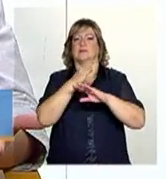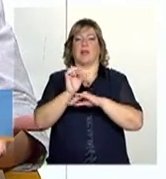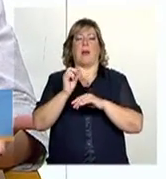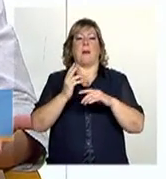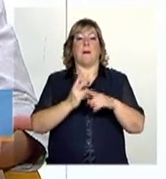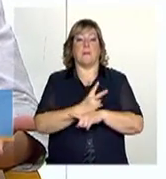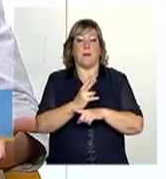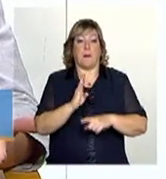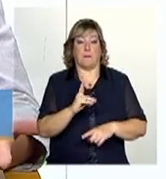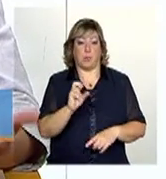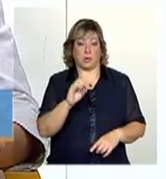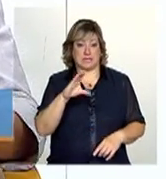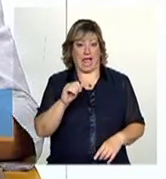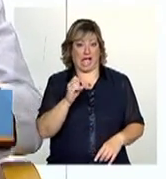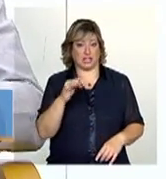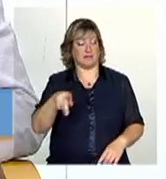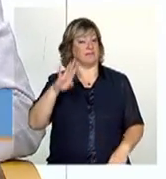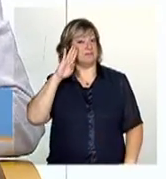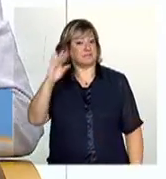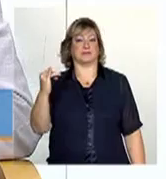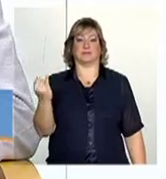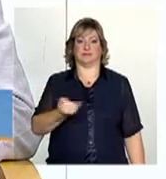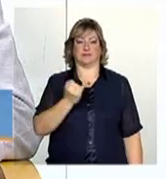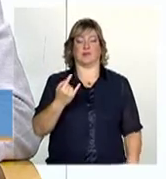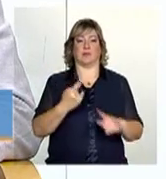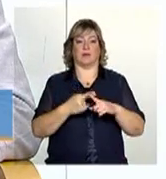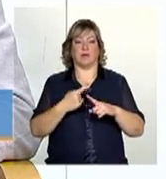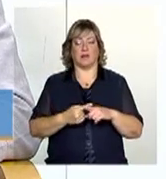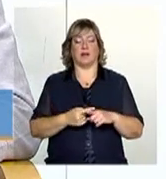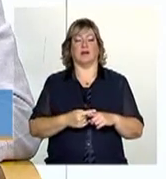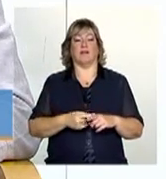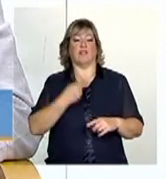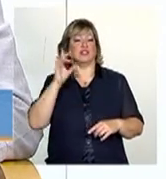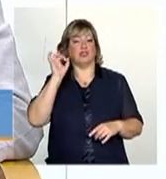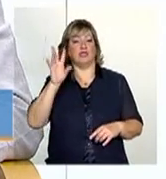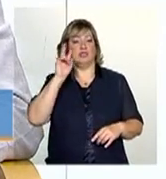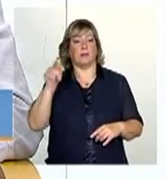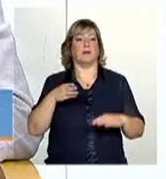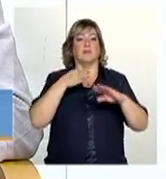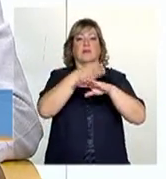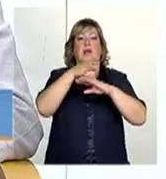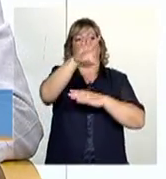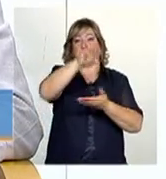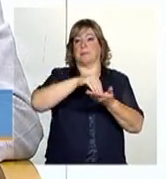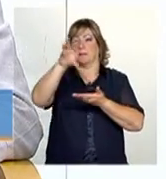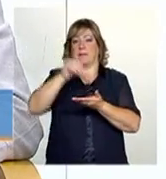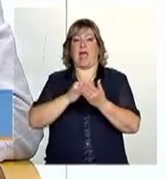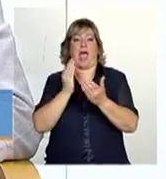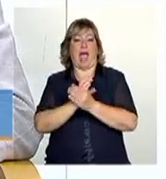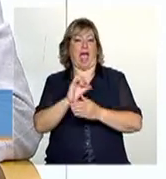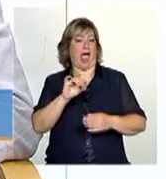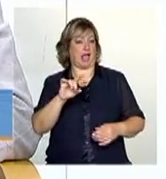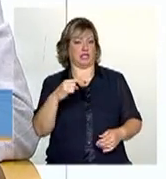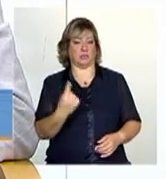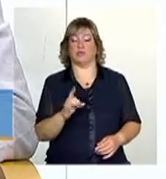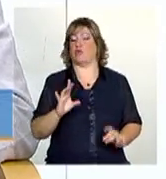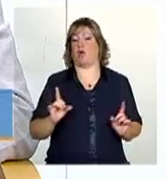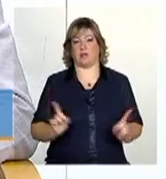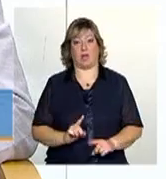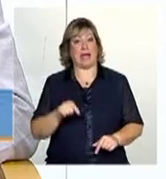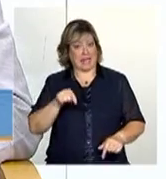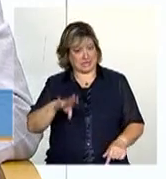o Brasil Sem Miséria. Porque nós não estamos falando só de busca ativa para a inclusão e atualização cadastral. Esta é uma ação